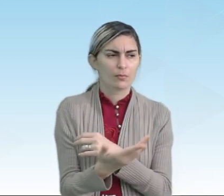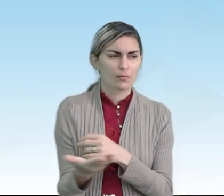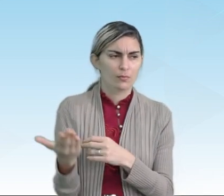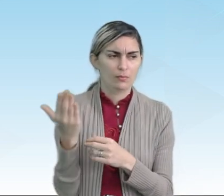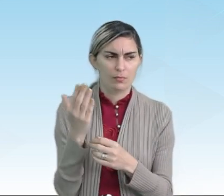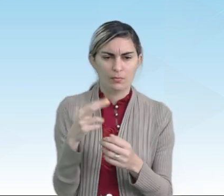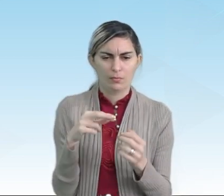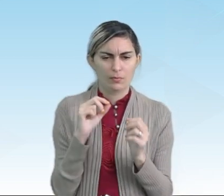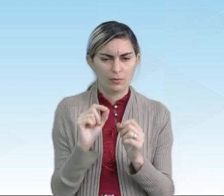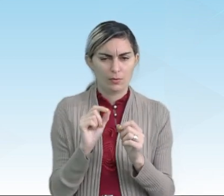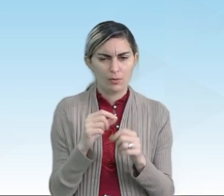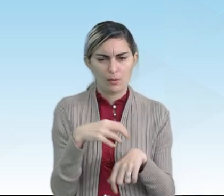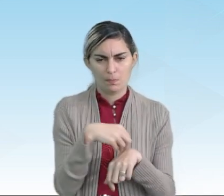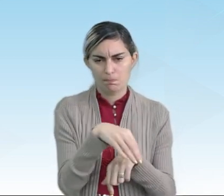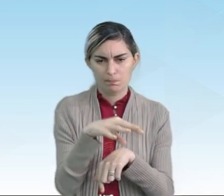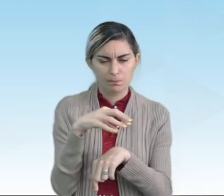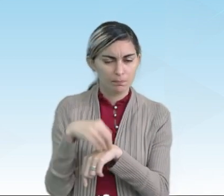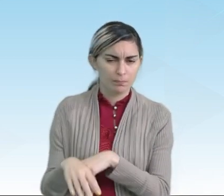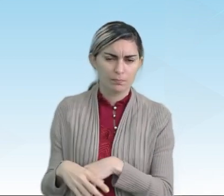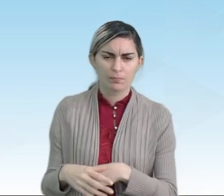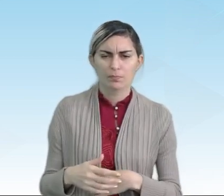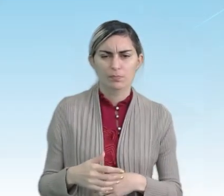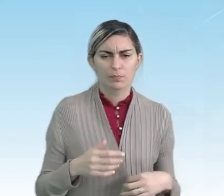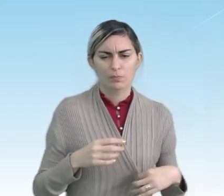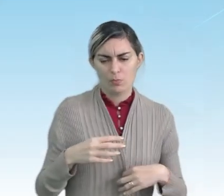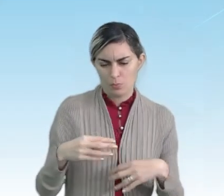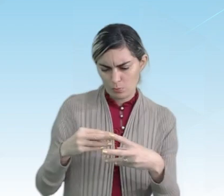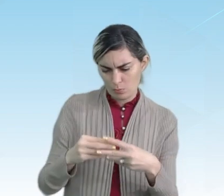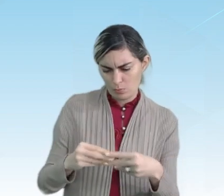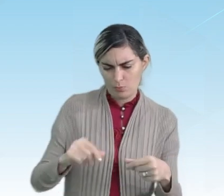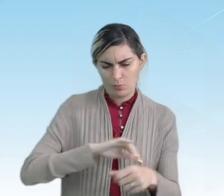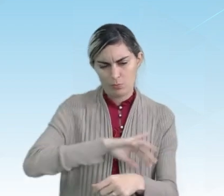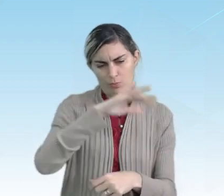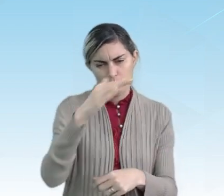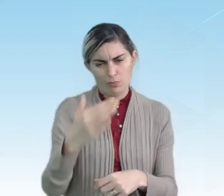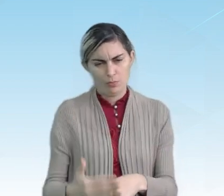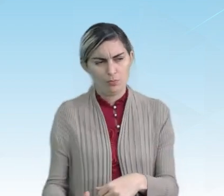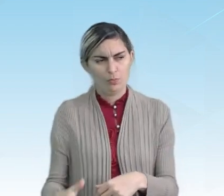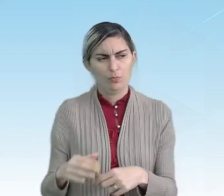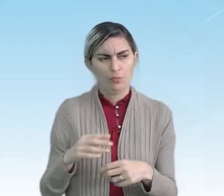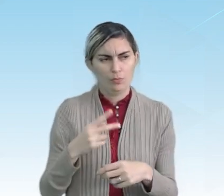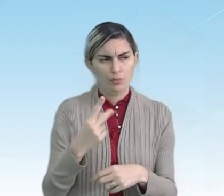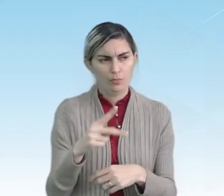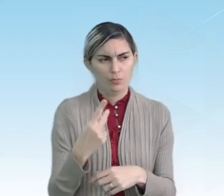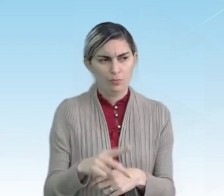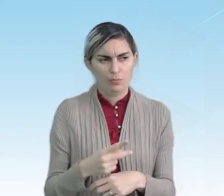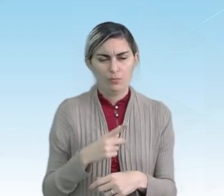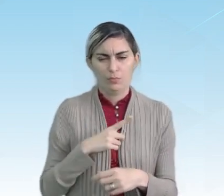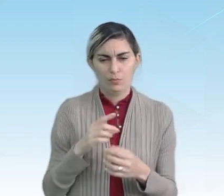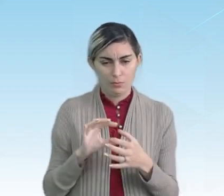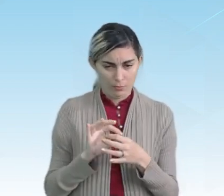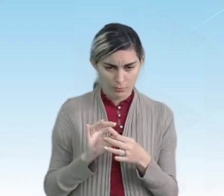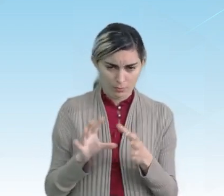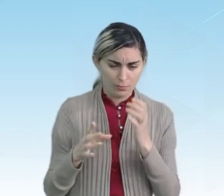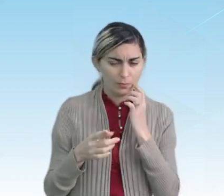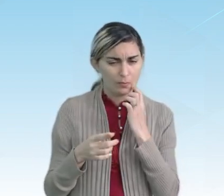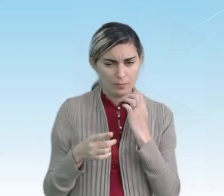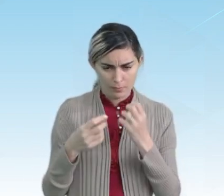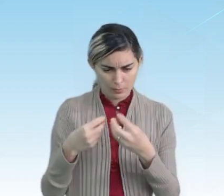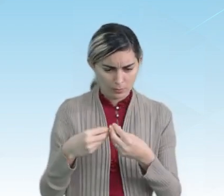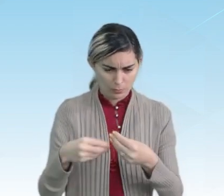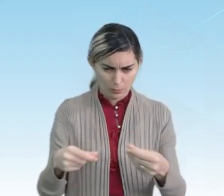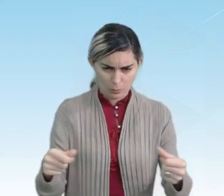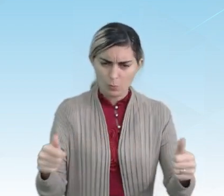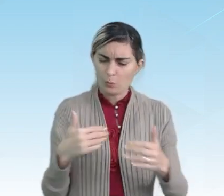no sentido de compactar as partículas desrochas que estão ali dispersas. Em